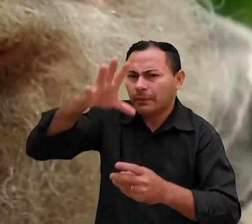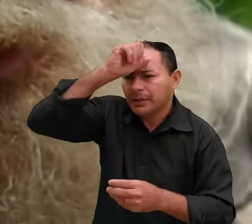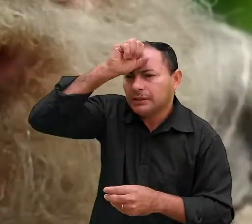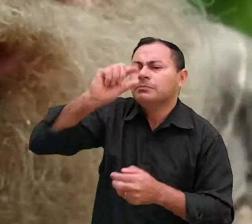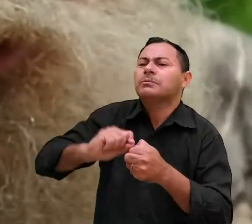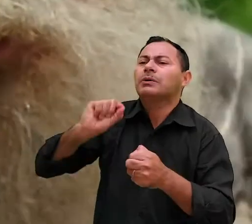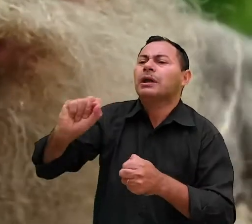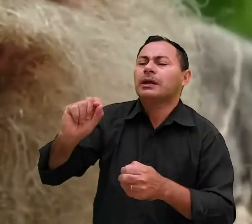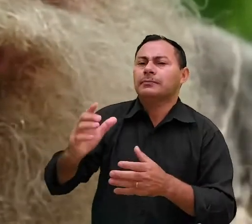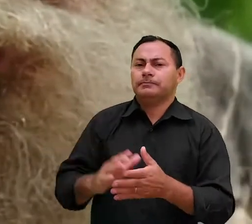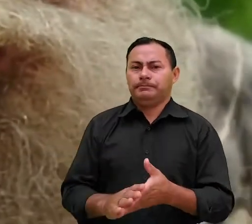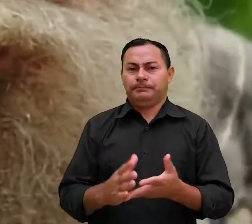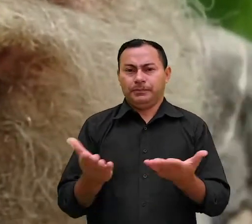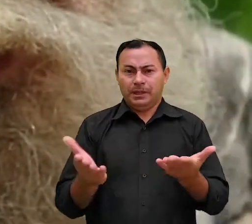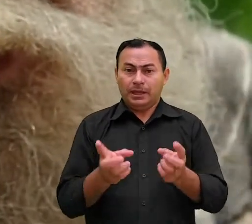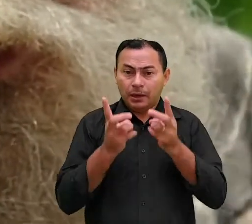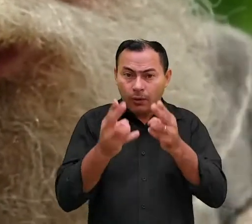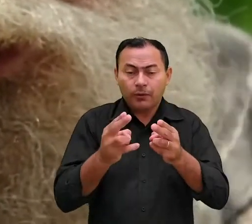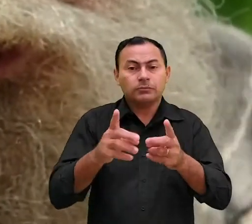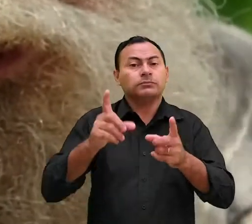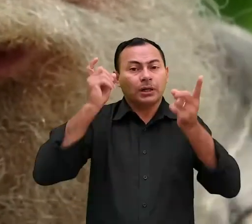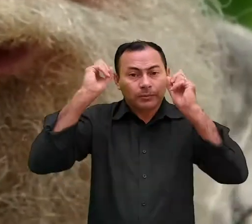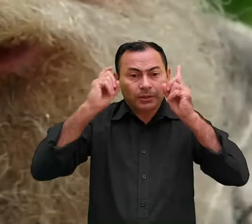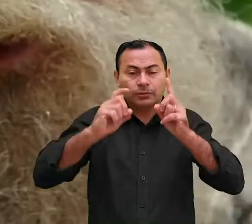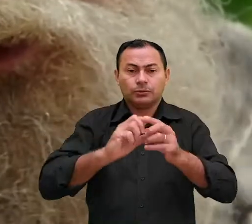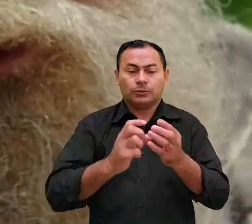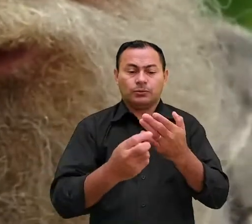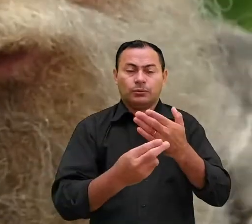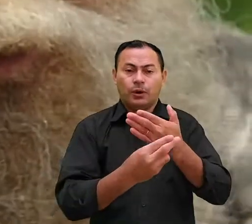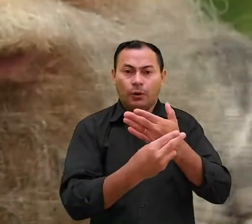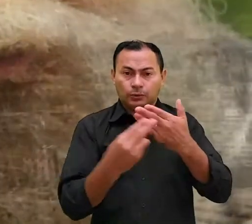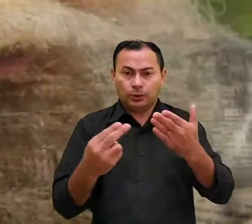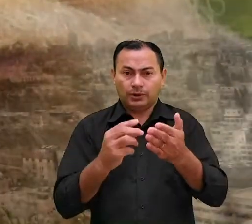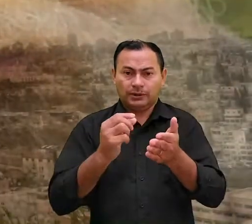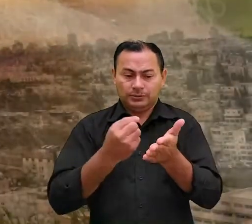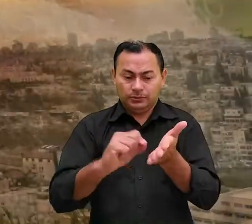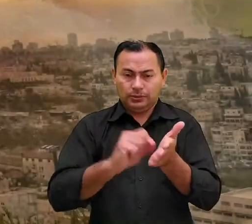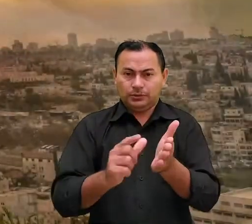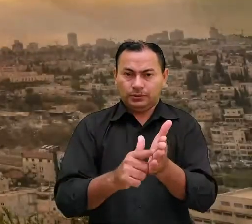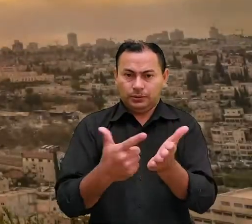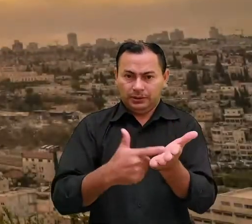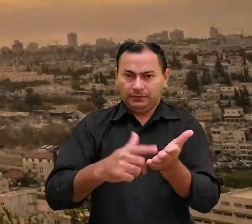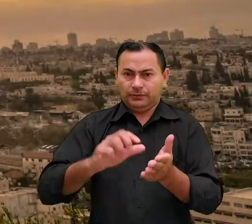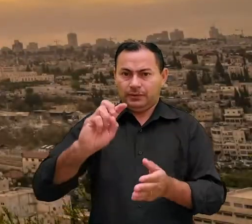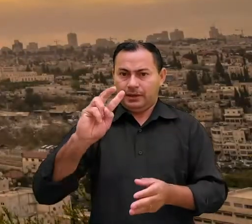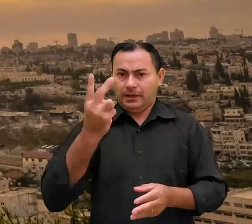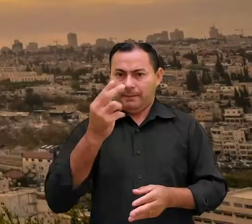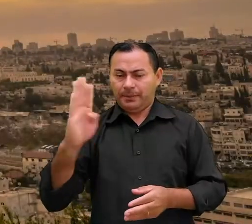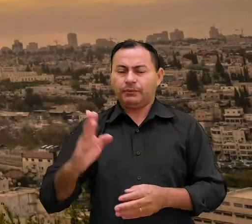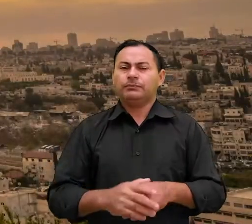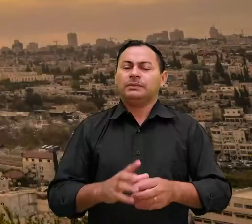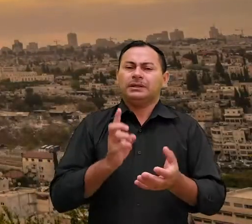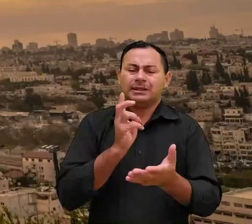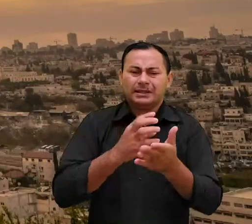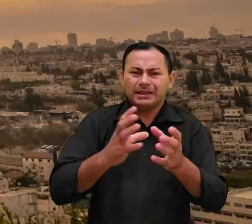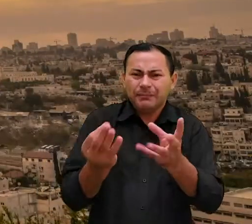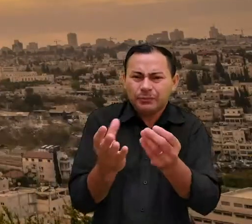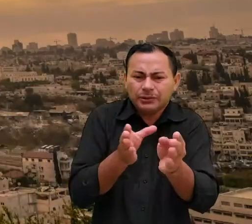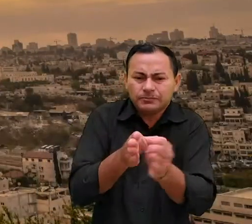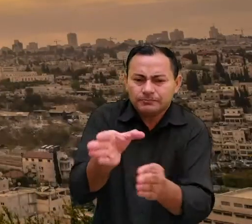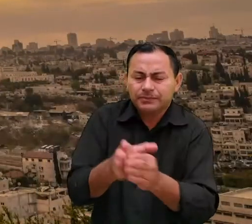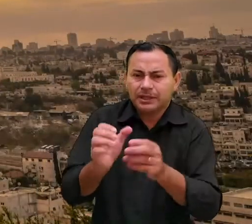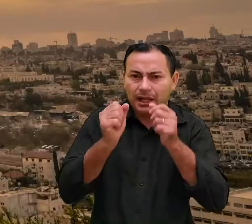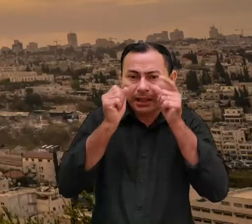tudo o que aprendeu? Esta é a mesma preocupação do autor de Hebreus. O livro de Hebreus está cheio de exortações e